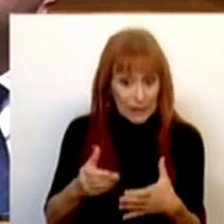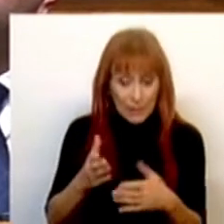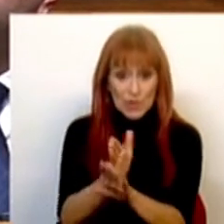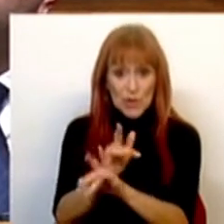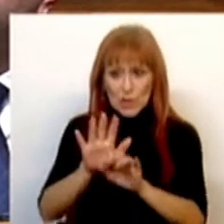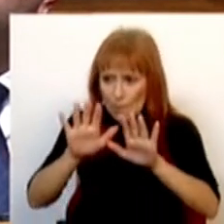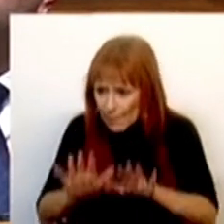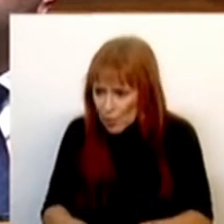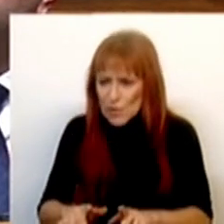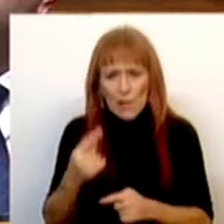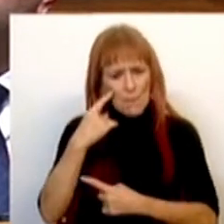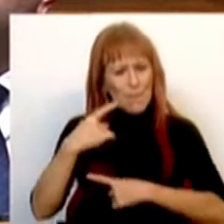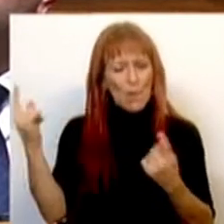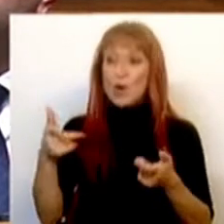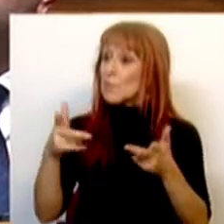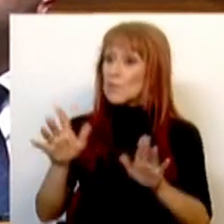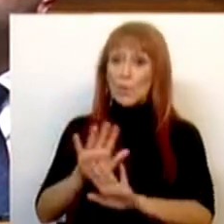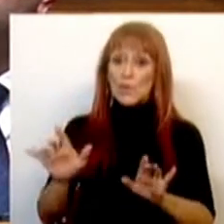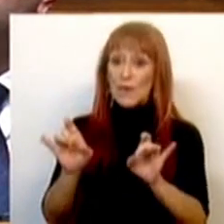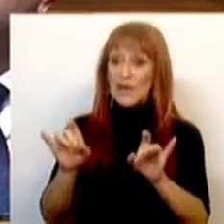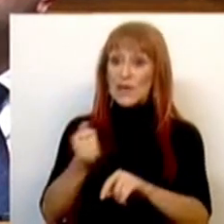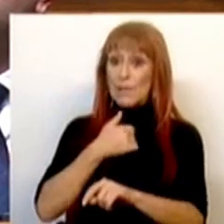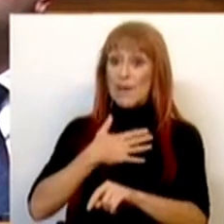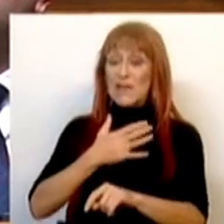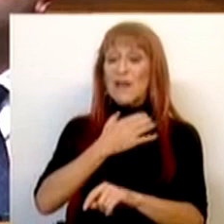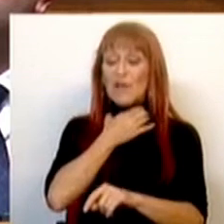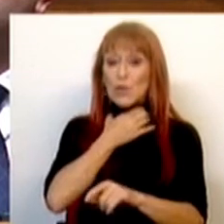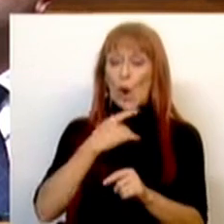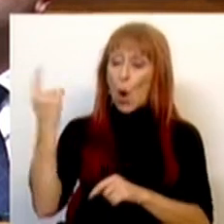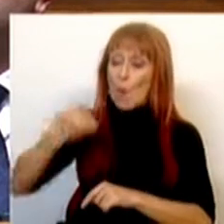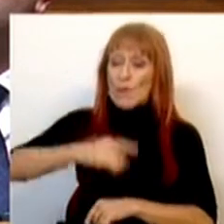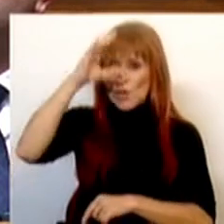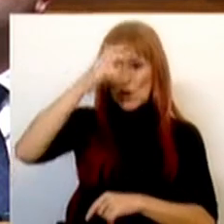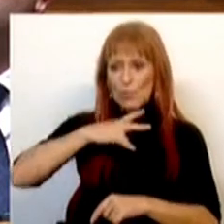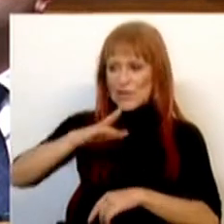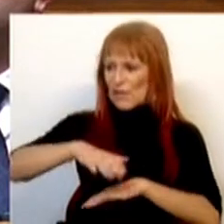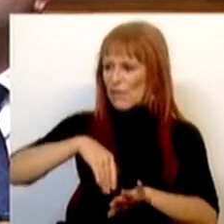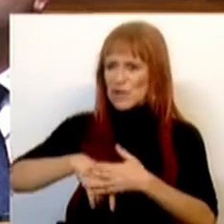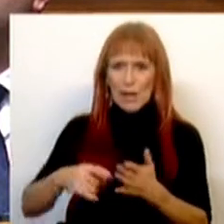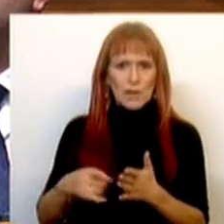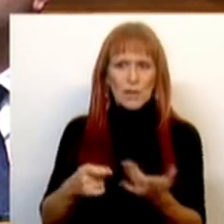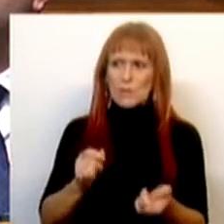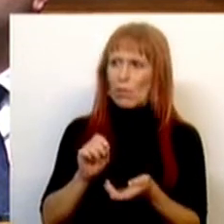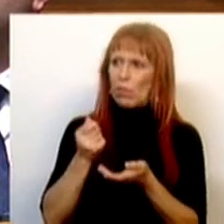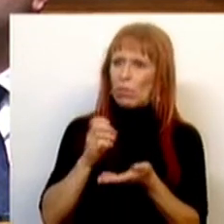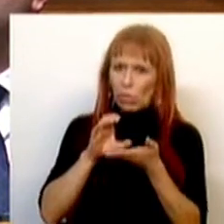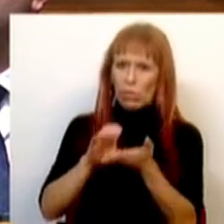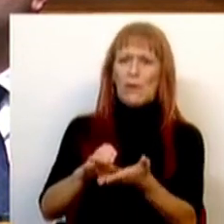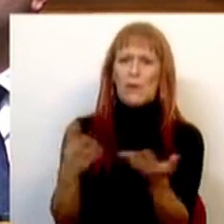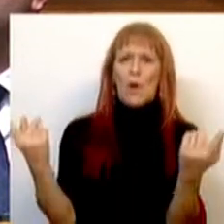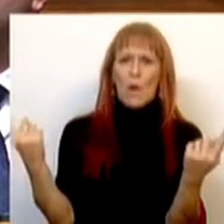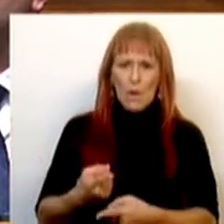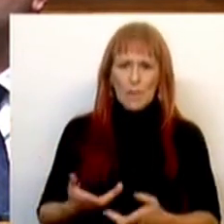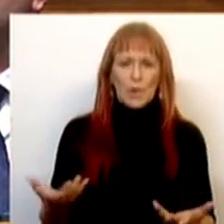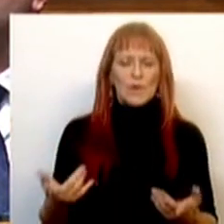o setor parou, se demonstraram indisponíveis para evitar que a empresa falisse, tendo obrigado o Estado português a fazer a necessária injeção financeira.